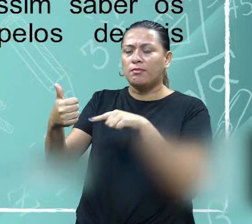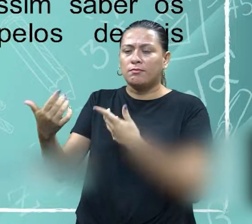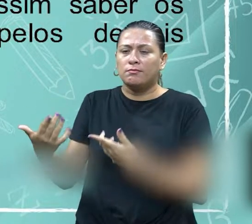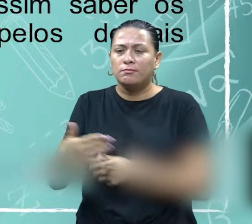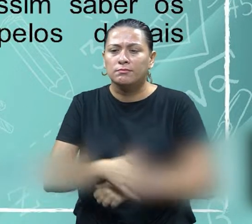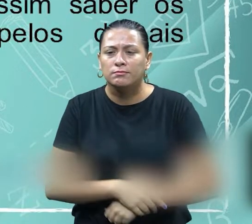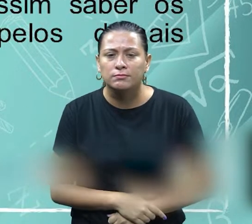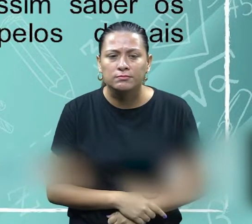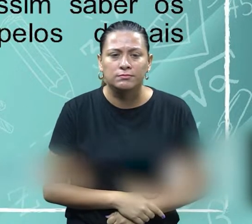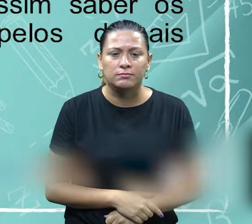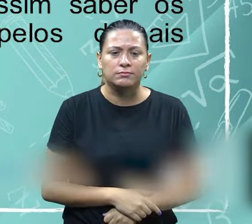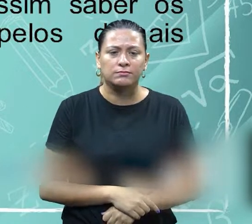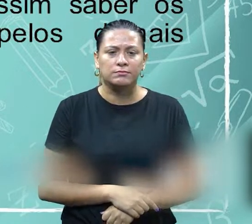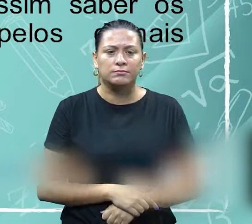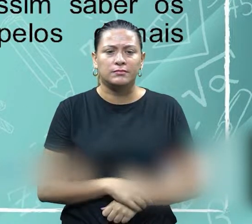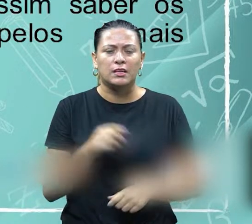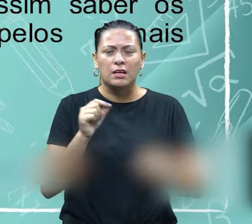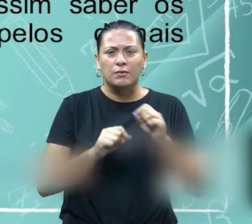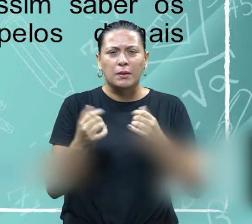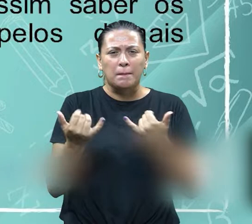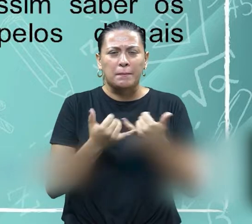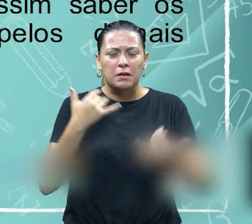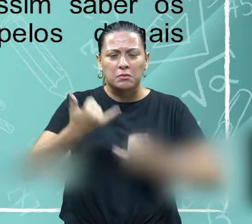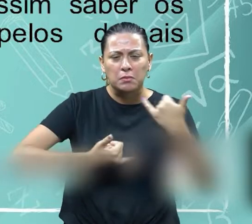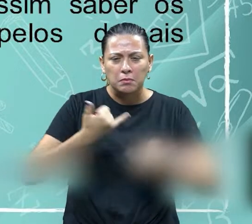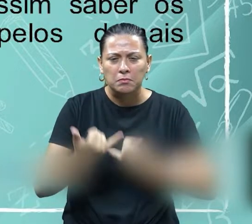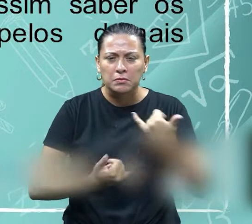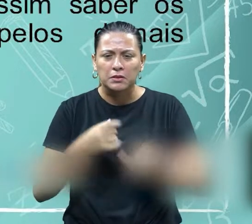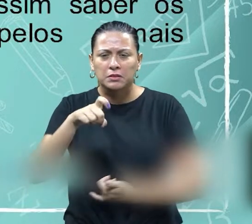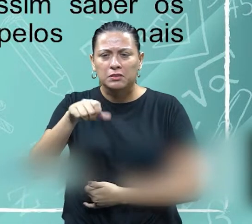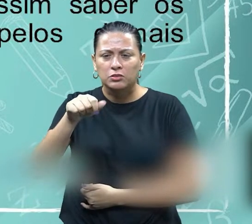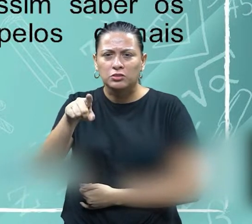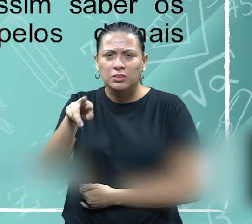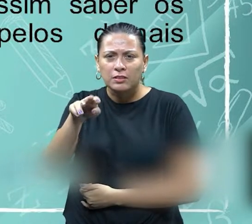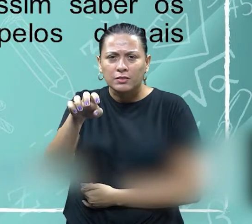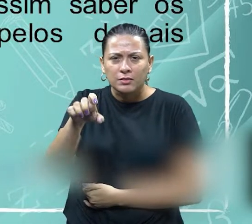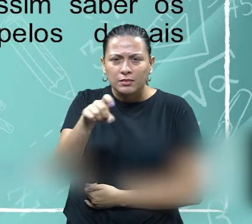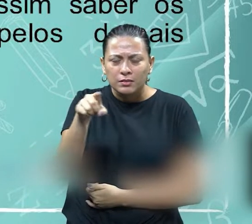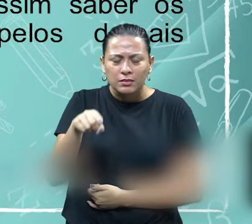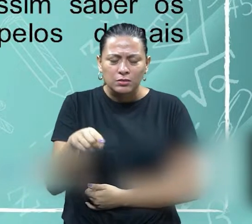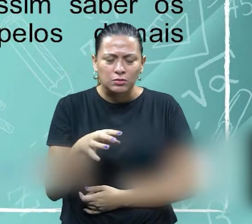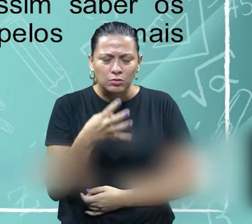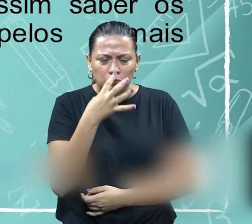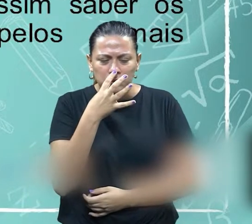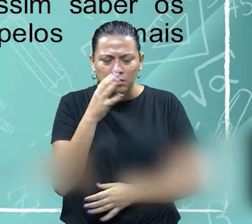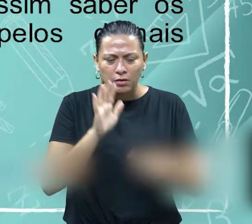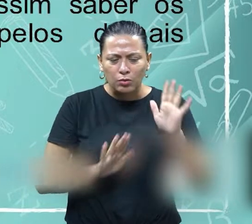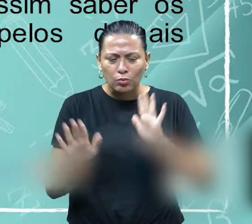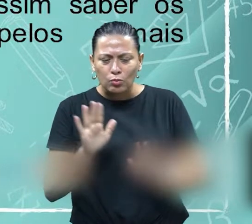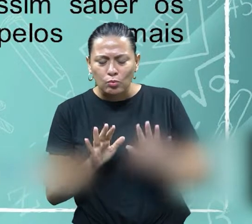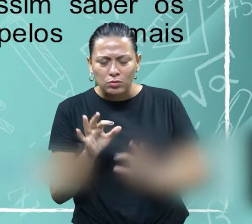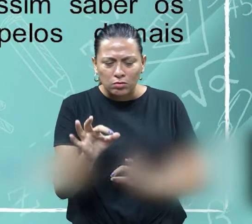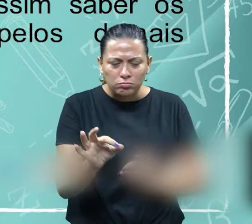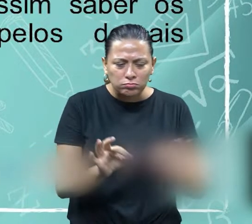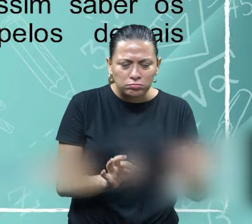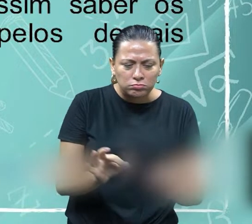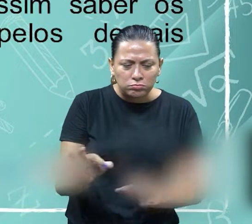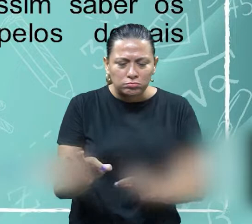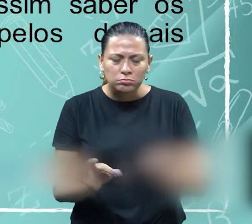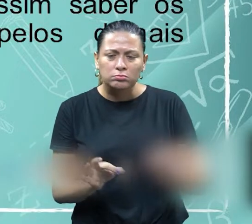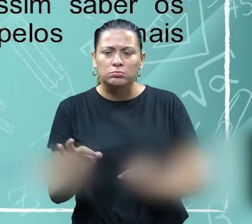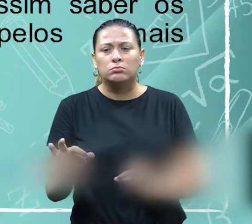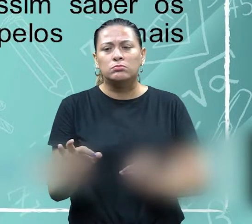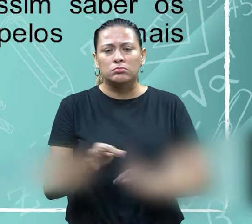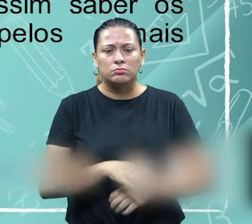fortes é um verdadeiro jogo de xadrez onde cada movimento deve ser analisado com